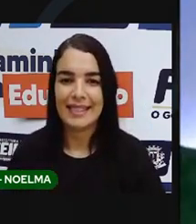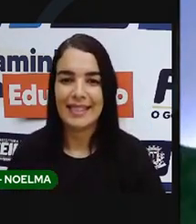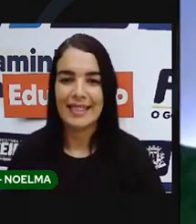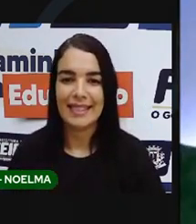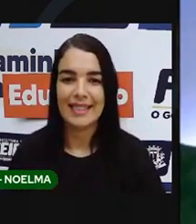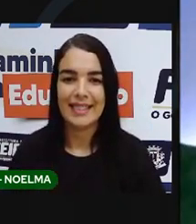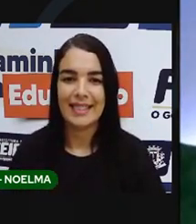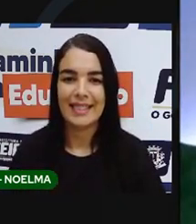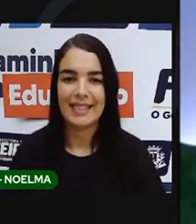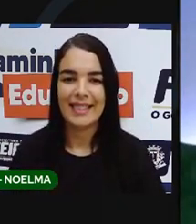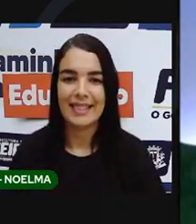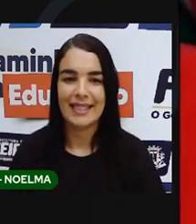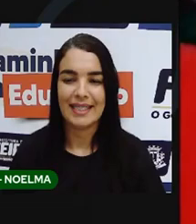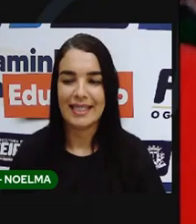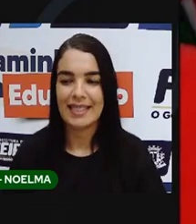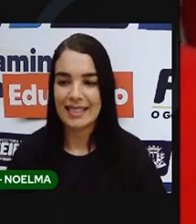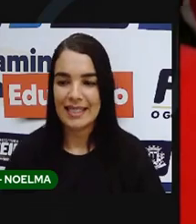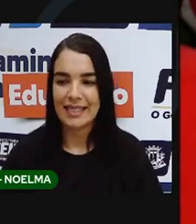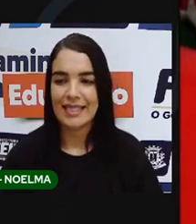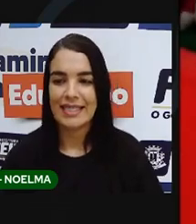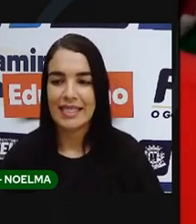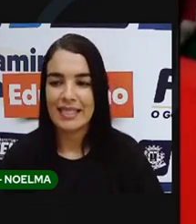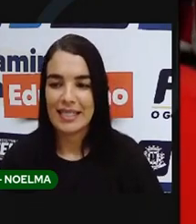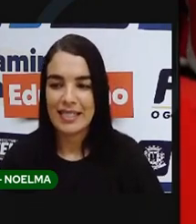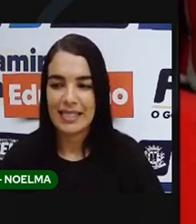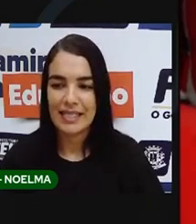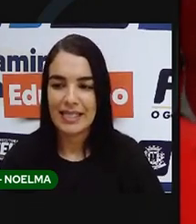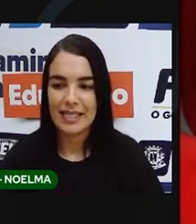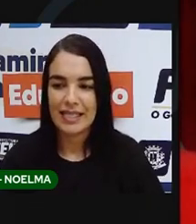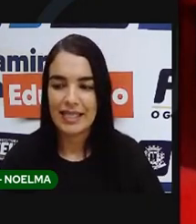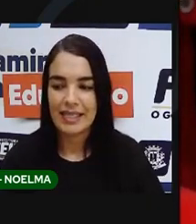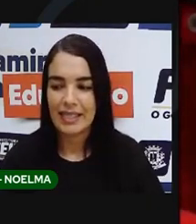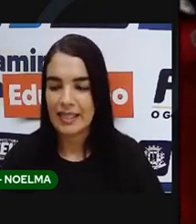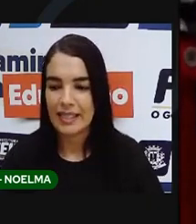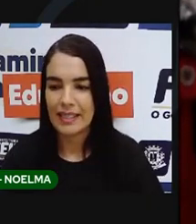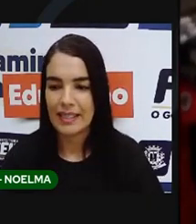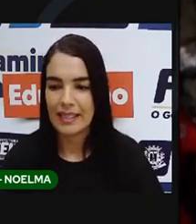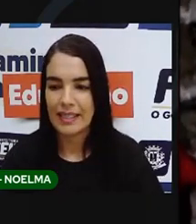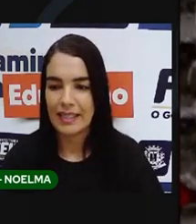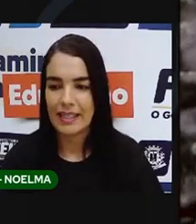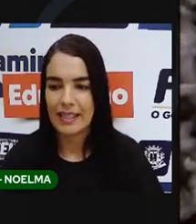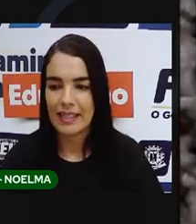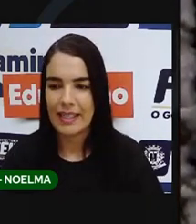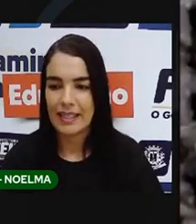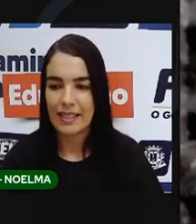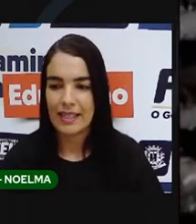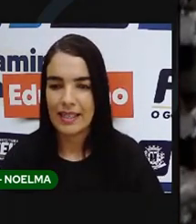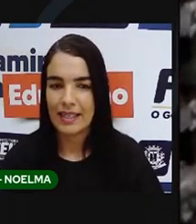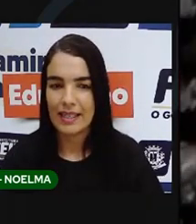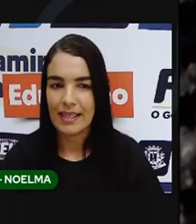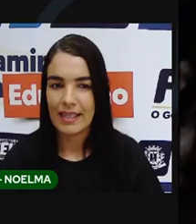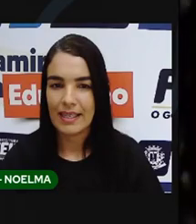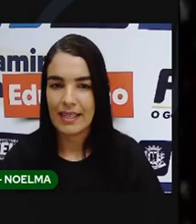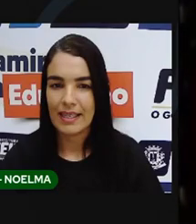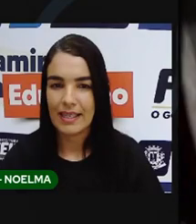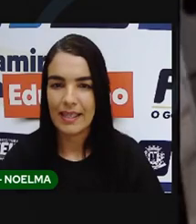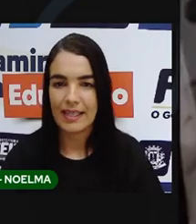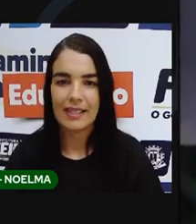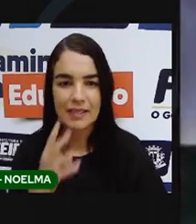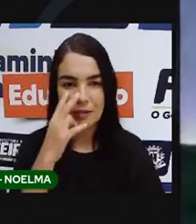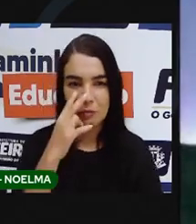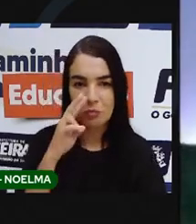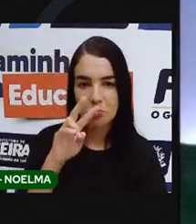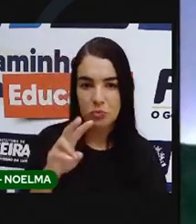Tadá. Vejam só. Não tem fotografia, mas tem pintura. Esses não são os quadros originais. São reproduções